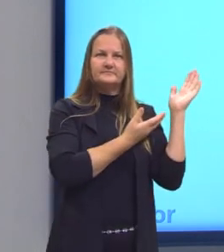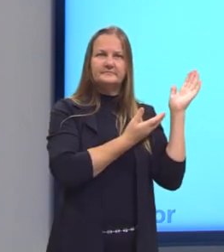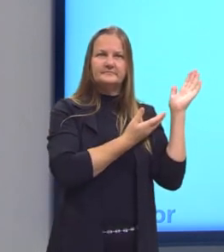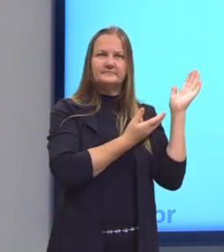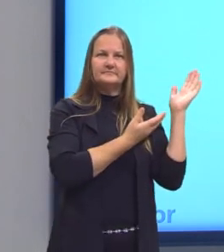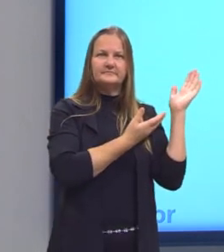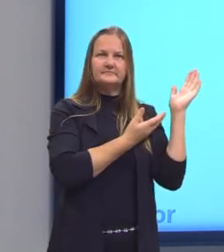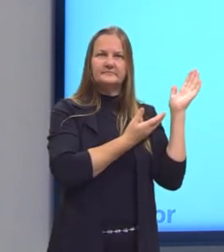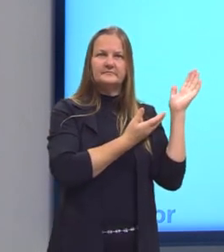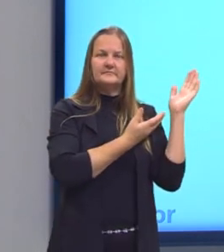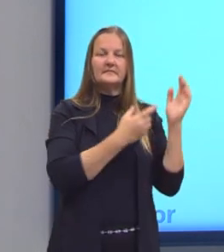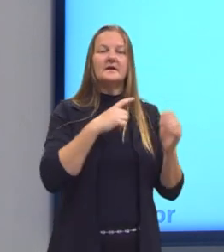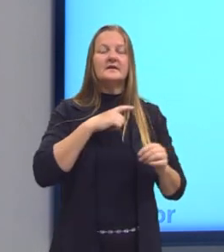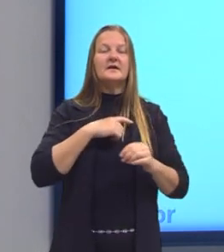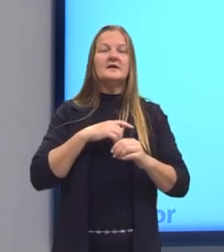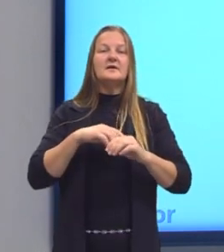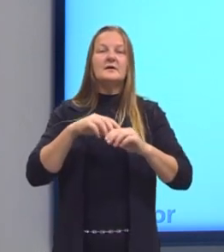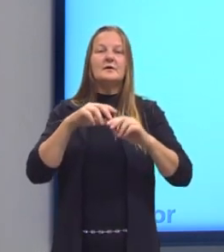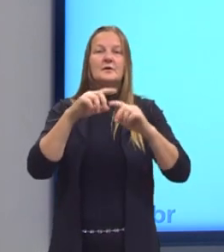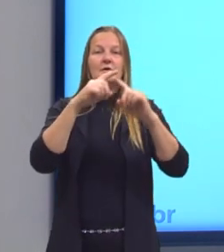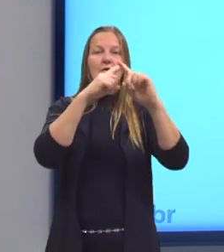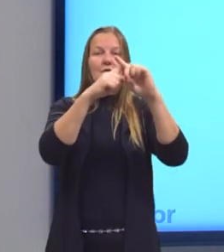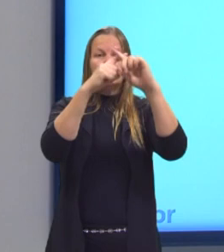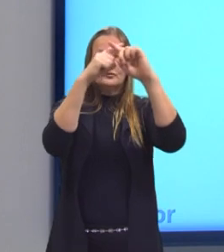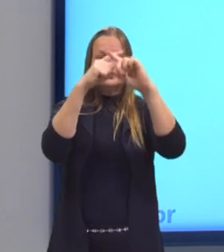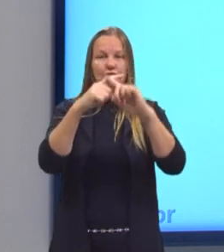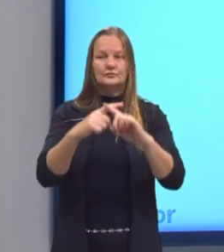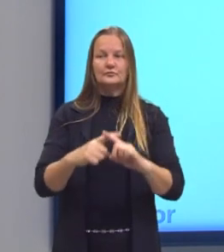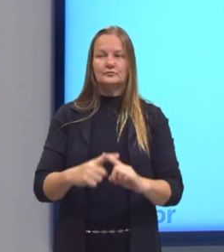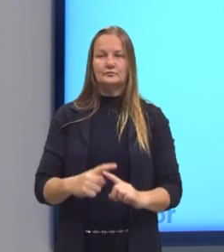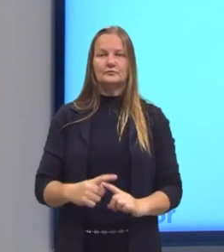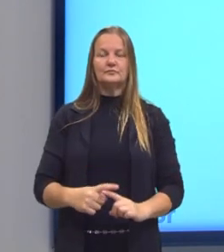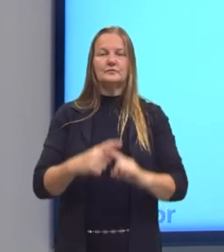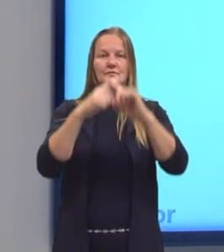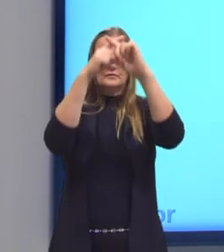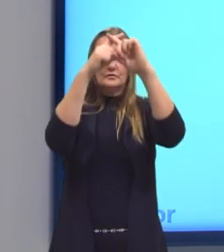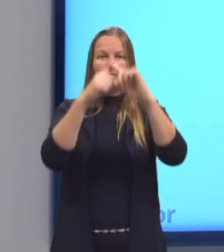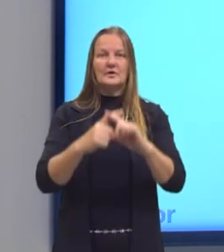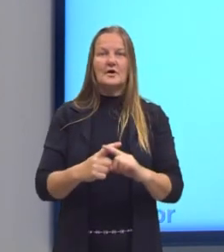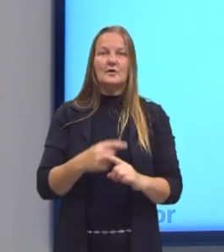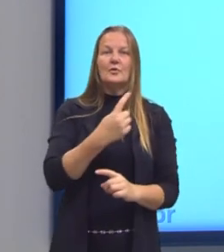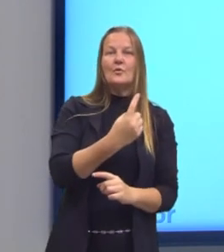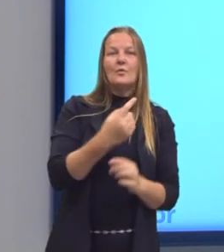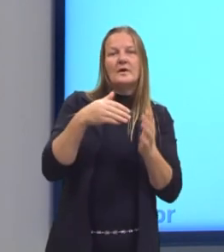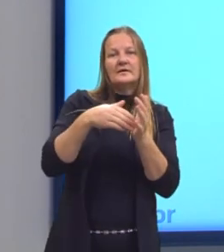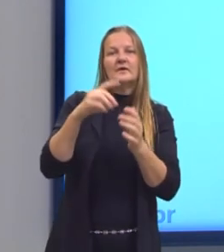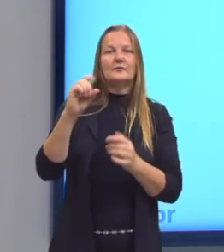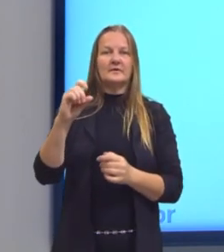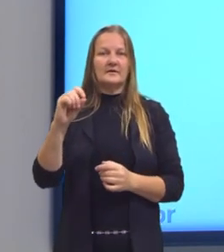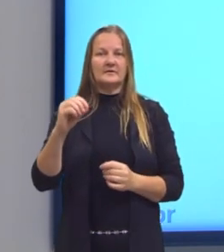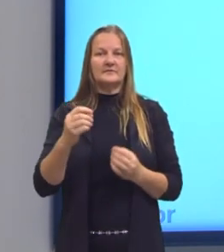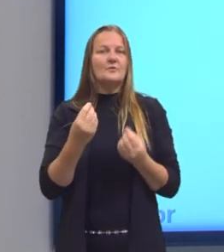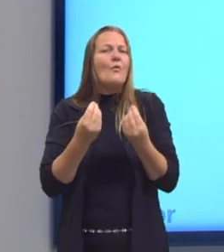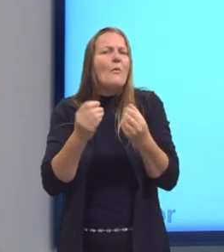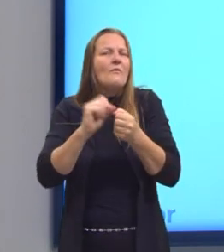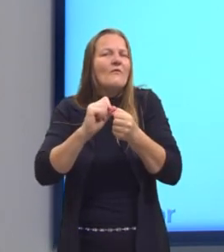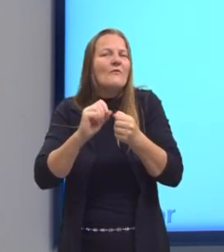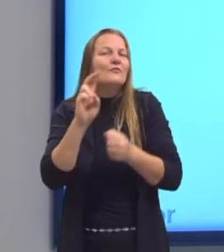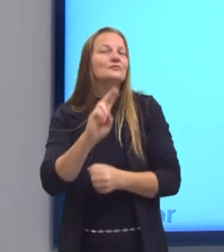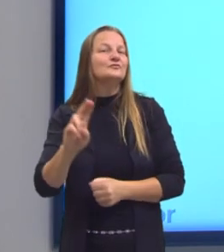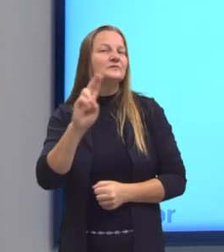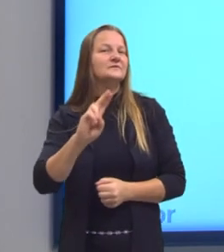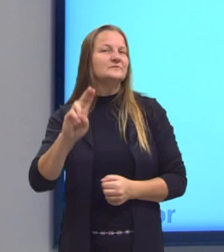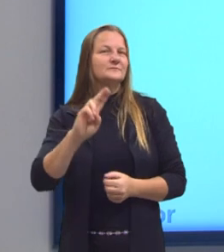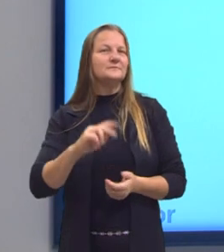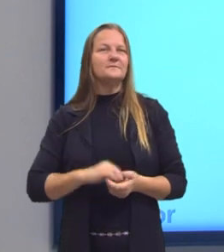nós temos a tabuada, né? Do número um até o número dez, tá? Como é que a gente utiliza essa tabuada?